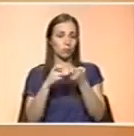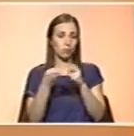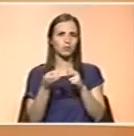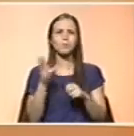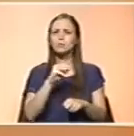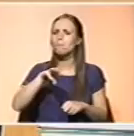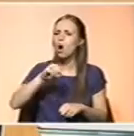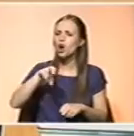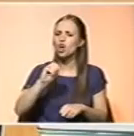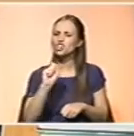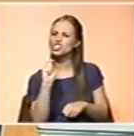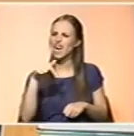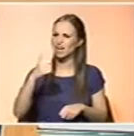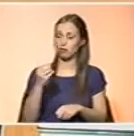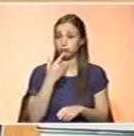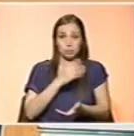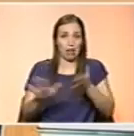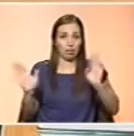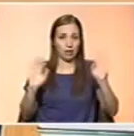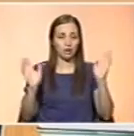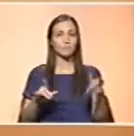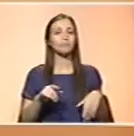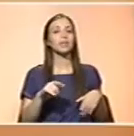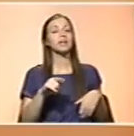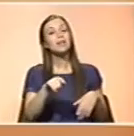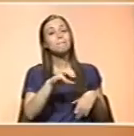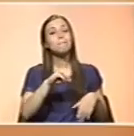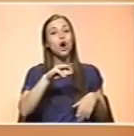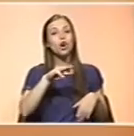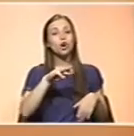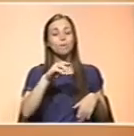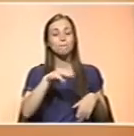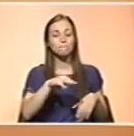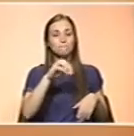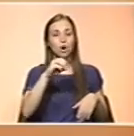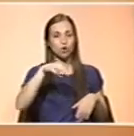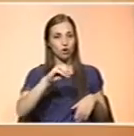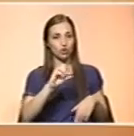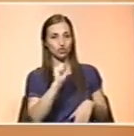monogénica Não, aquela que põe, são situações, são situações que